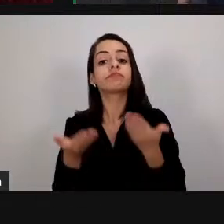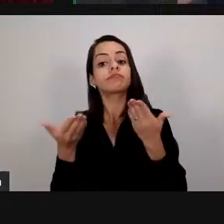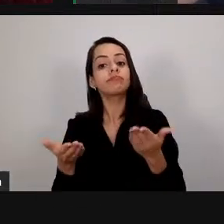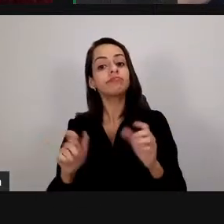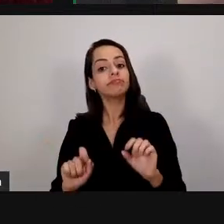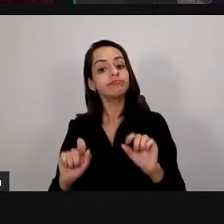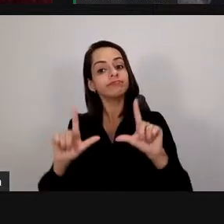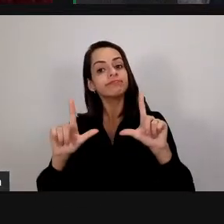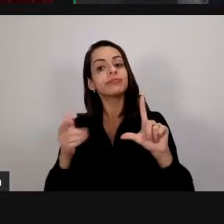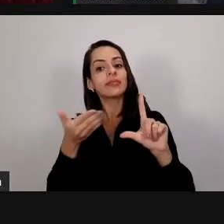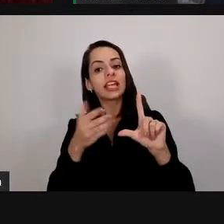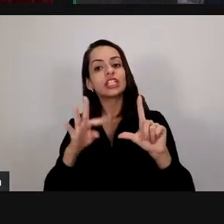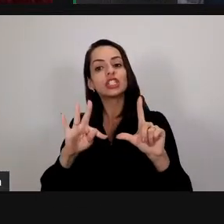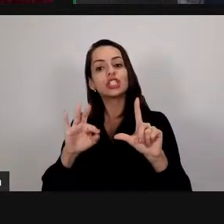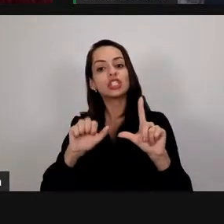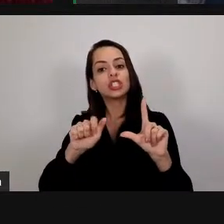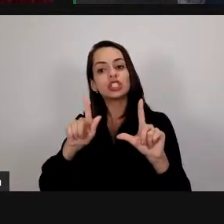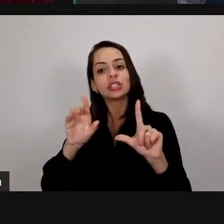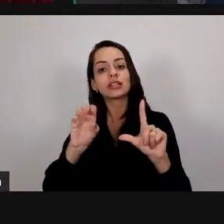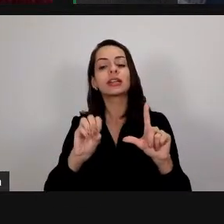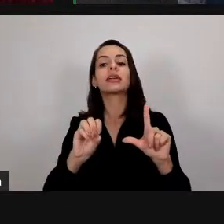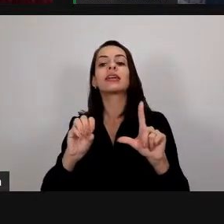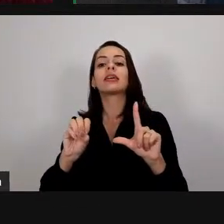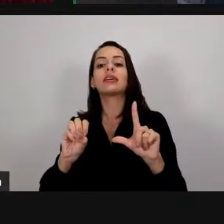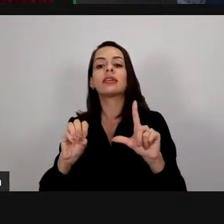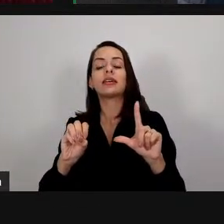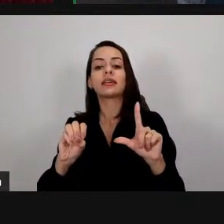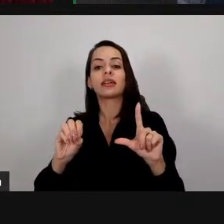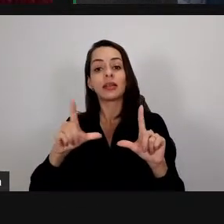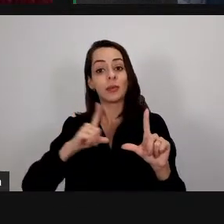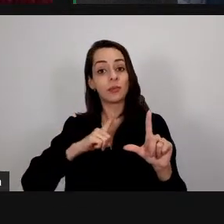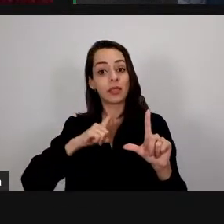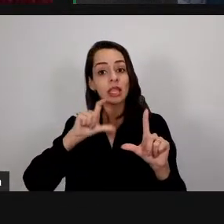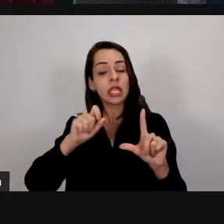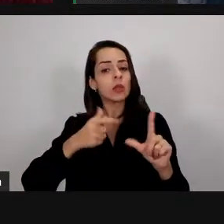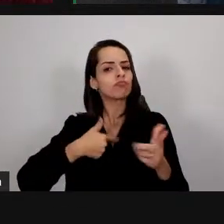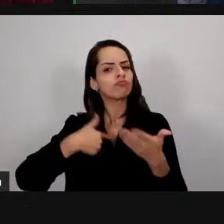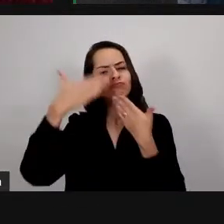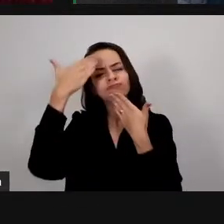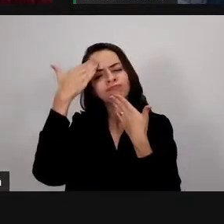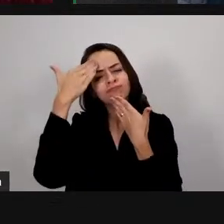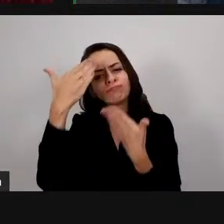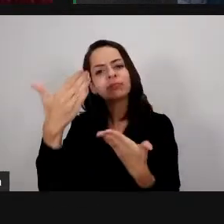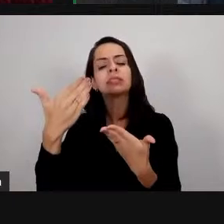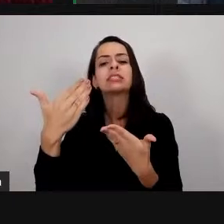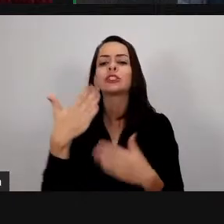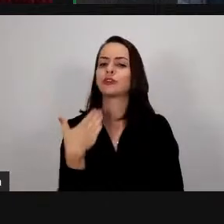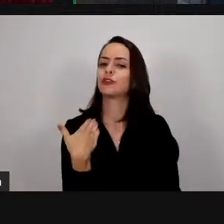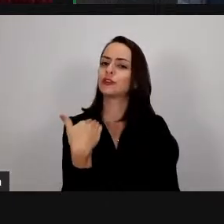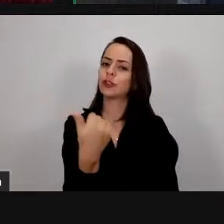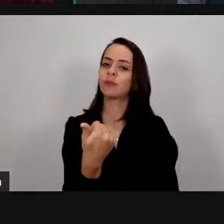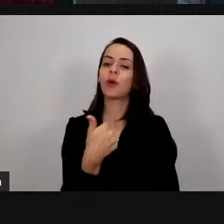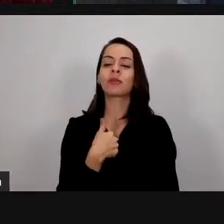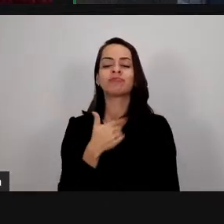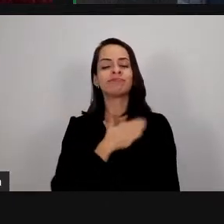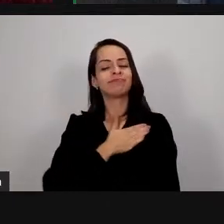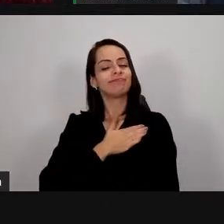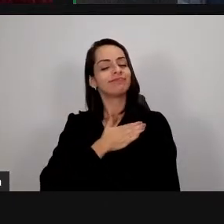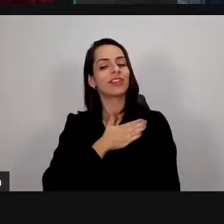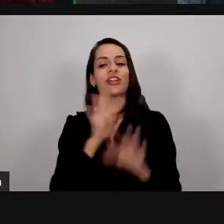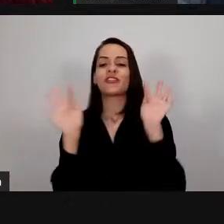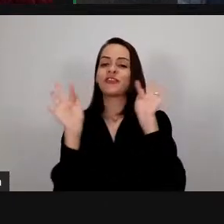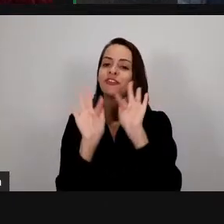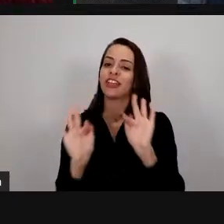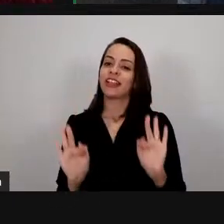mais uma vez pelo convite de estar aqui eu fiquei me senti muito lisonjeada por estar eu estou muito feliz por fazer